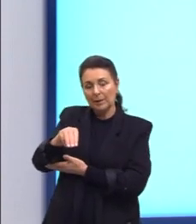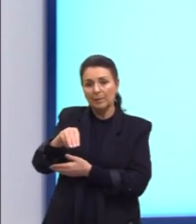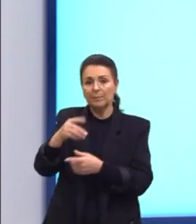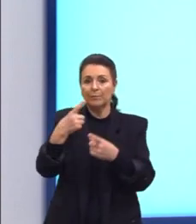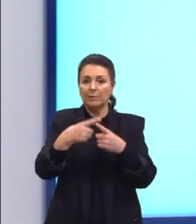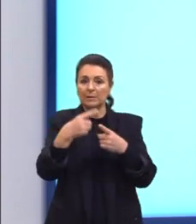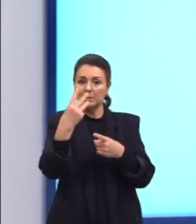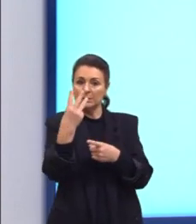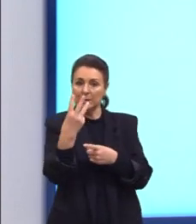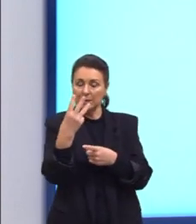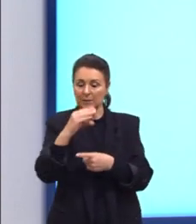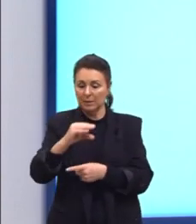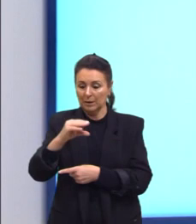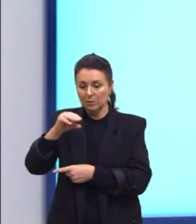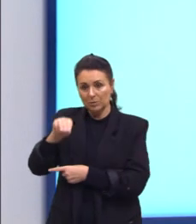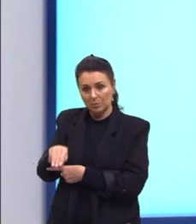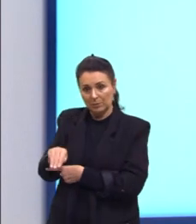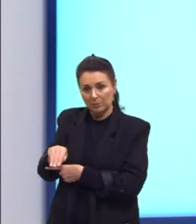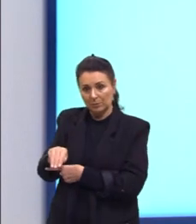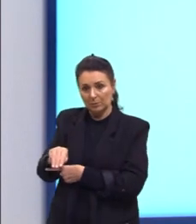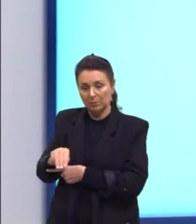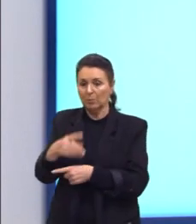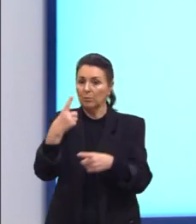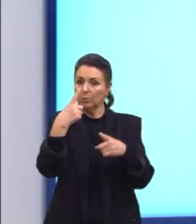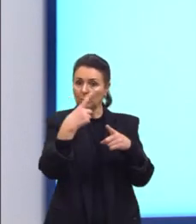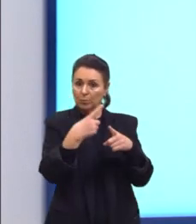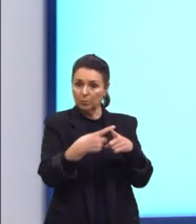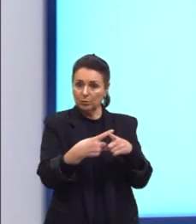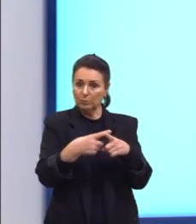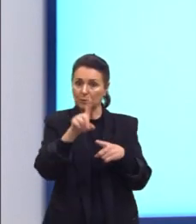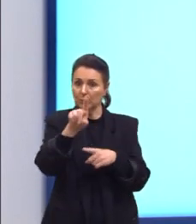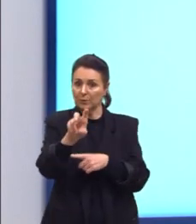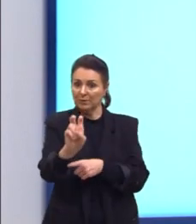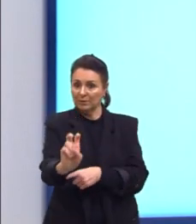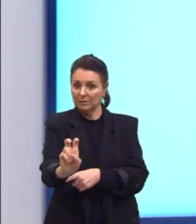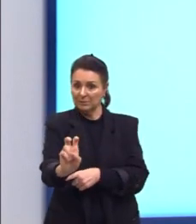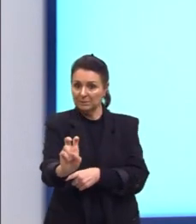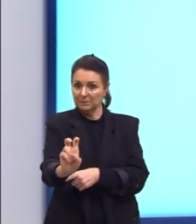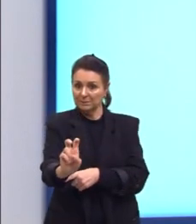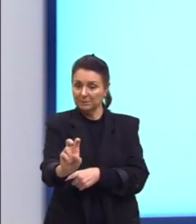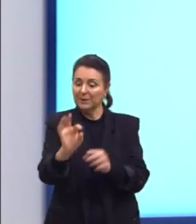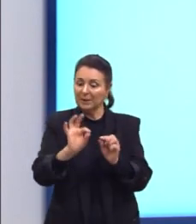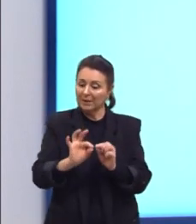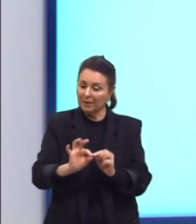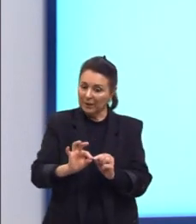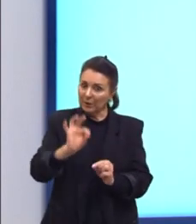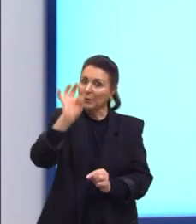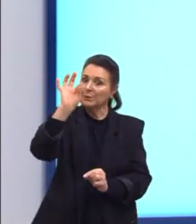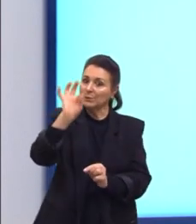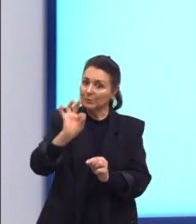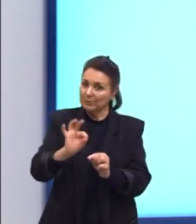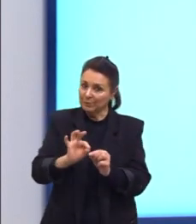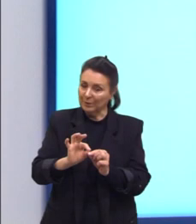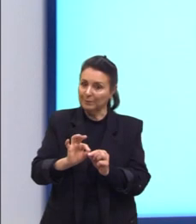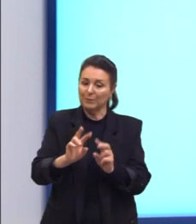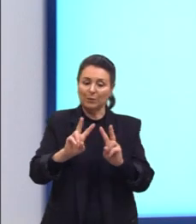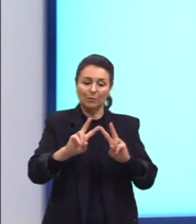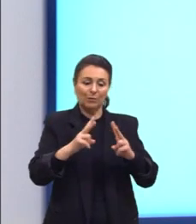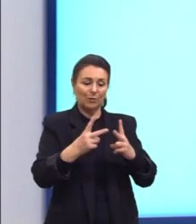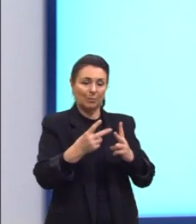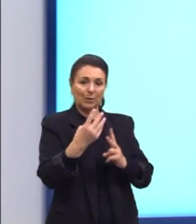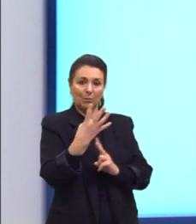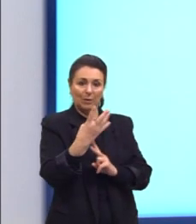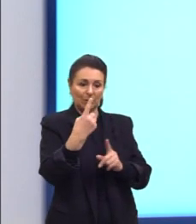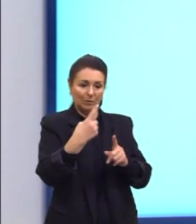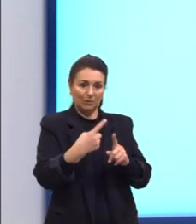centímetros. Mas agora nós multiplicamos, então, por 15, que é a nossa altura. Então, volume, 4